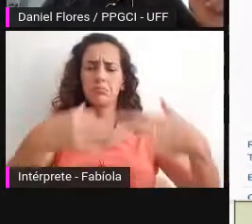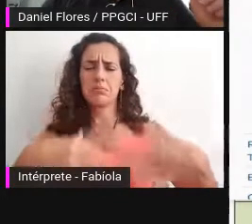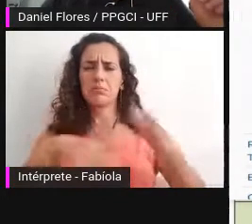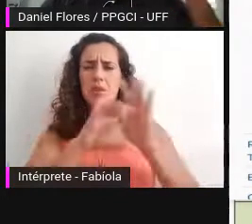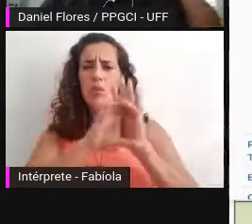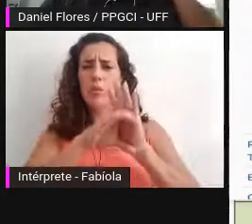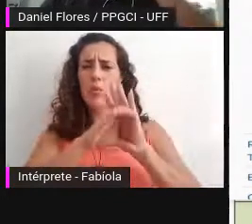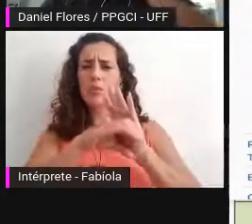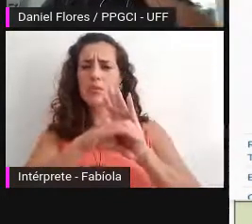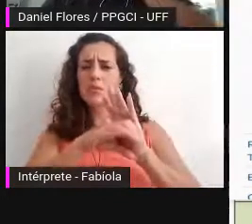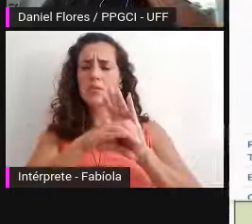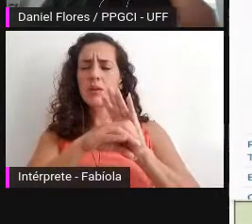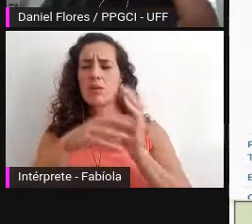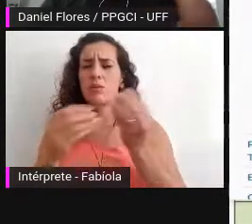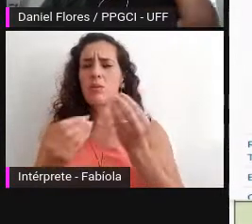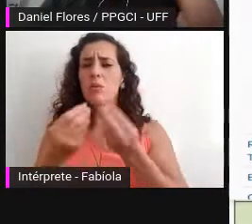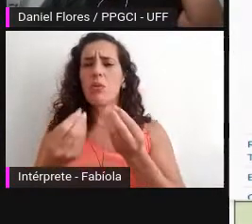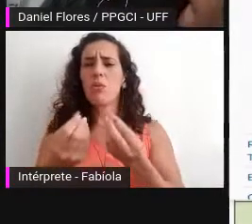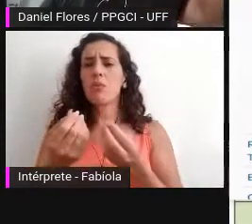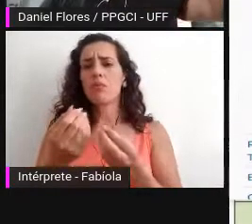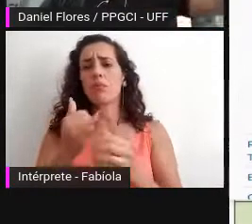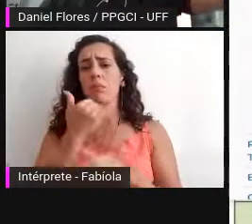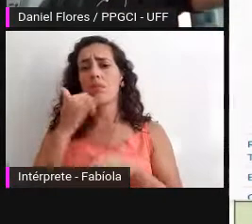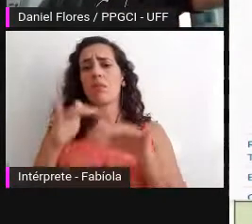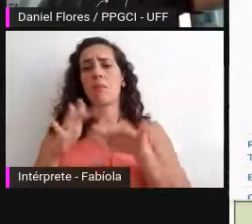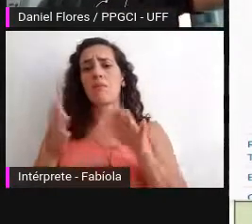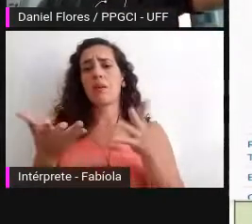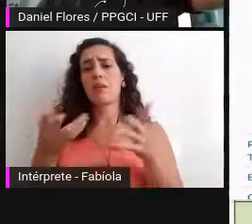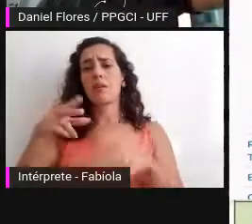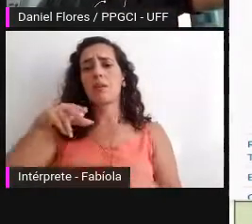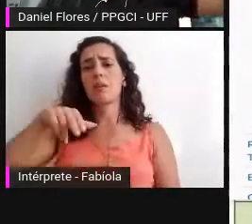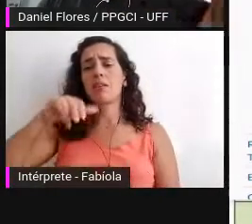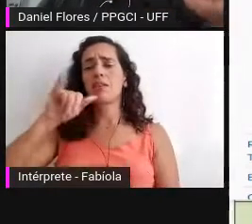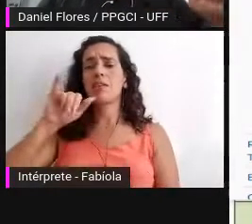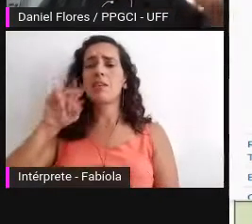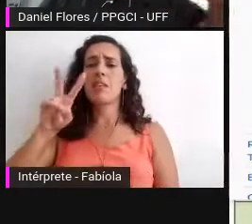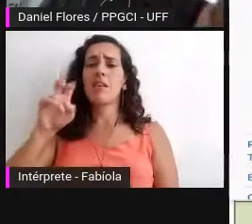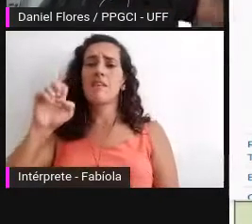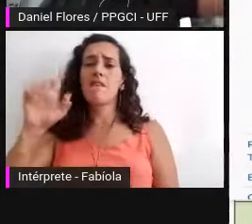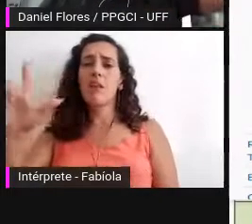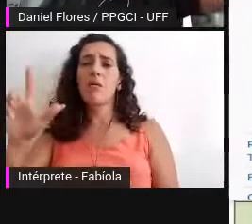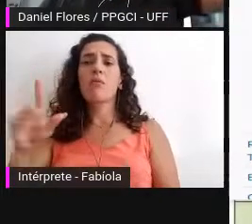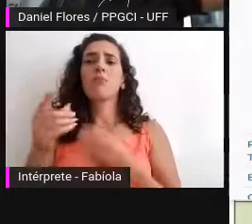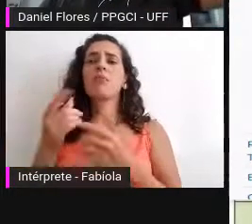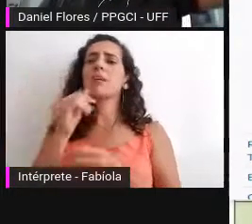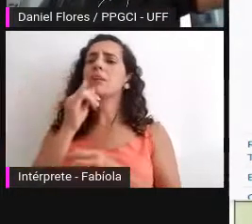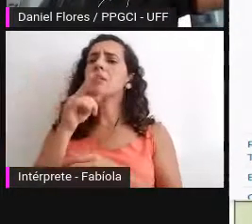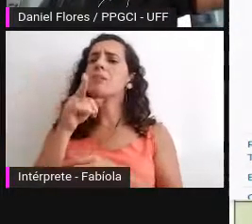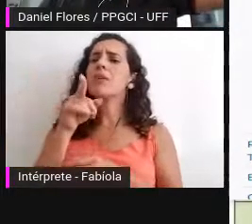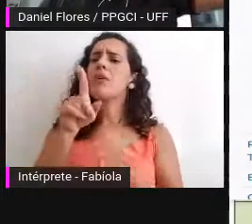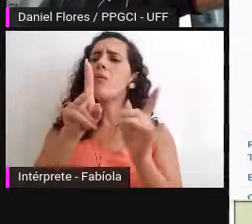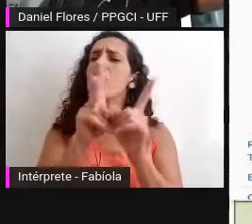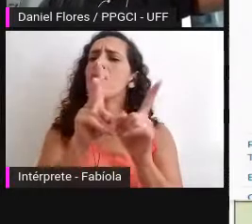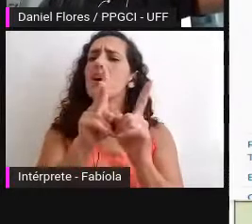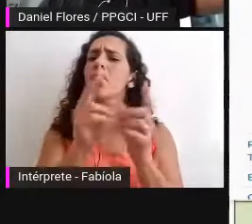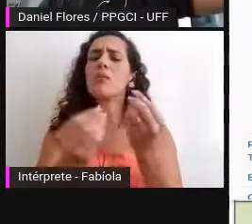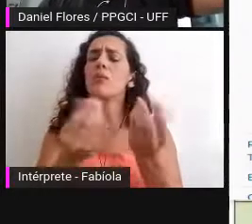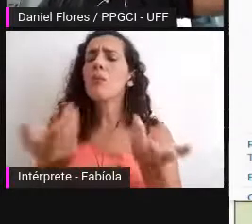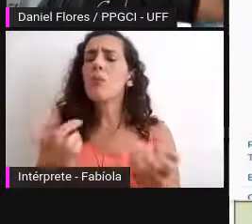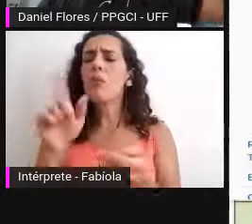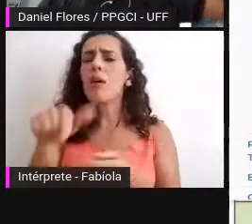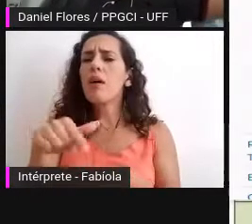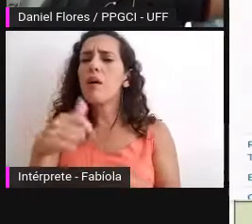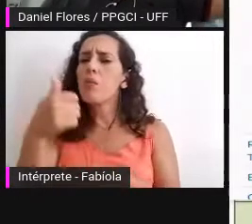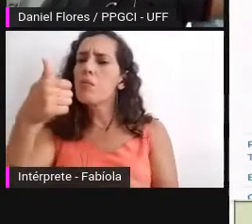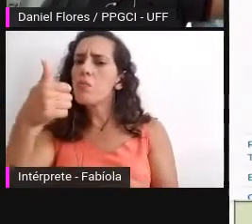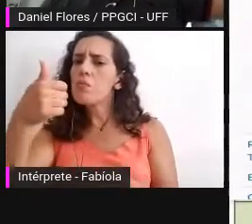nível então eu posso fazer uma pergunta como é que o FRN está? ela está no nível 0? ela está no nível 1? ela está no nível 2?